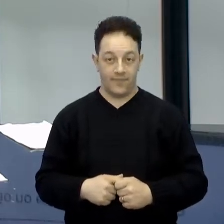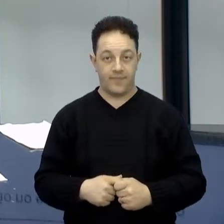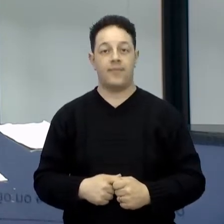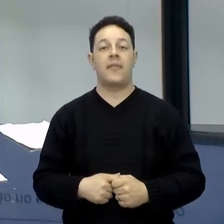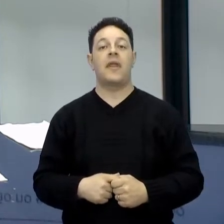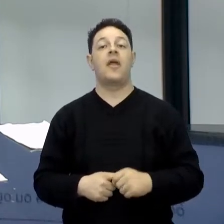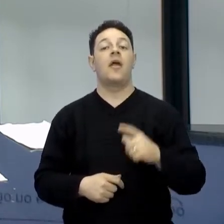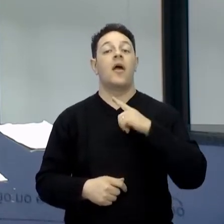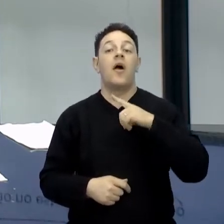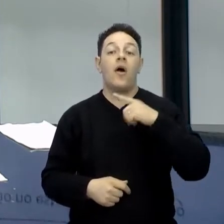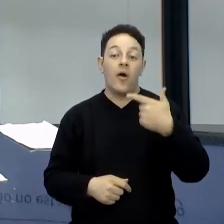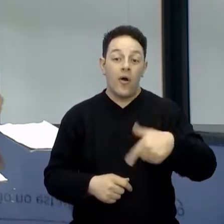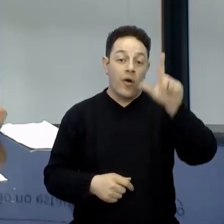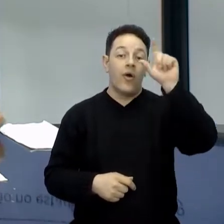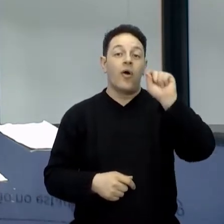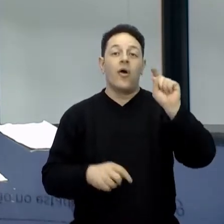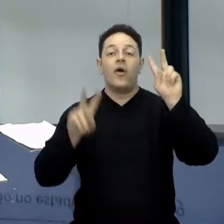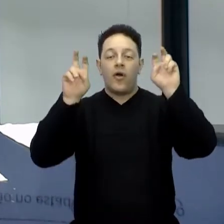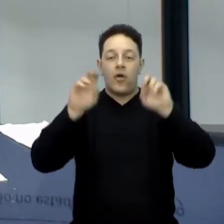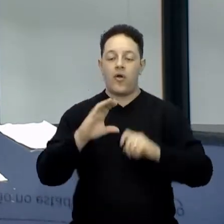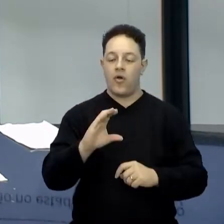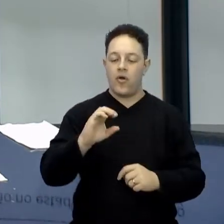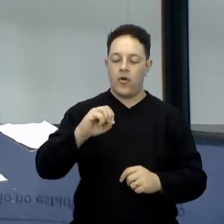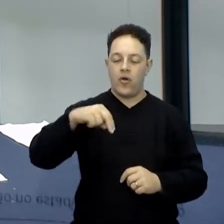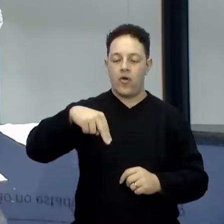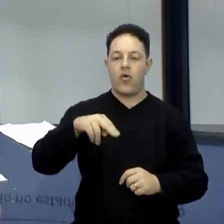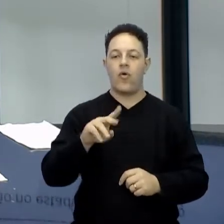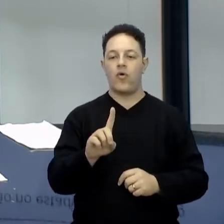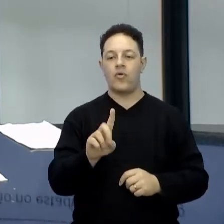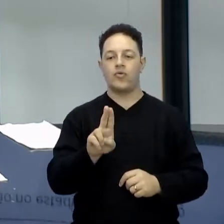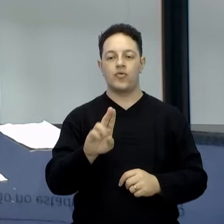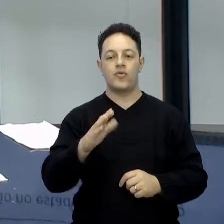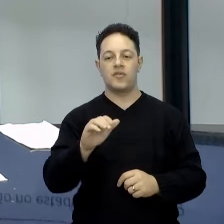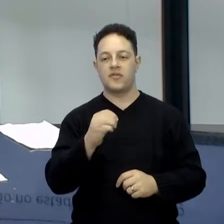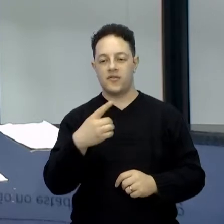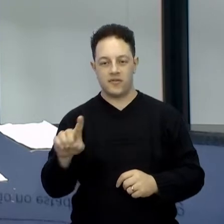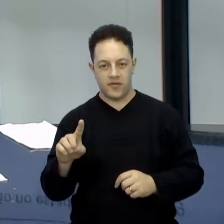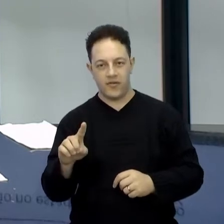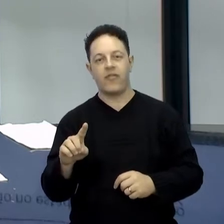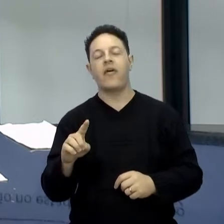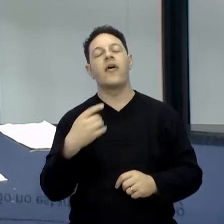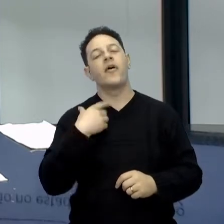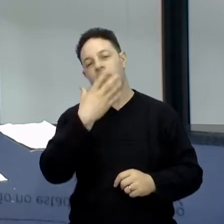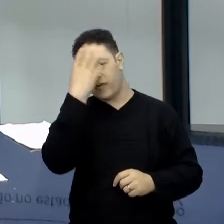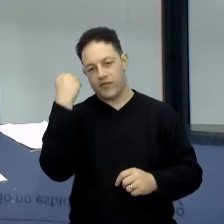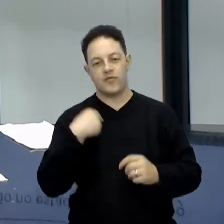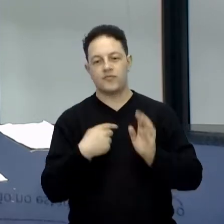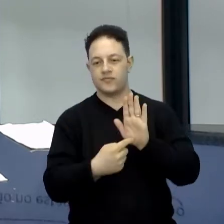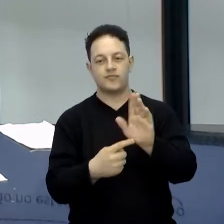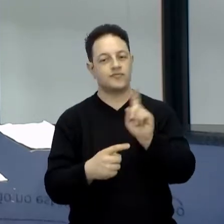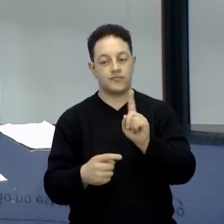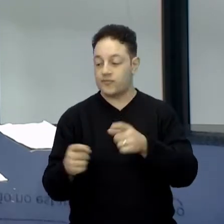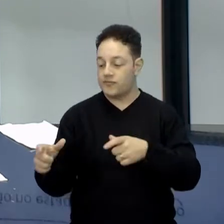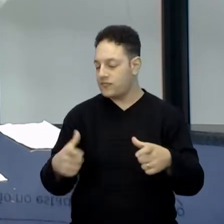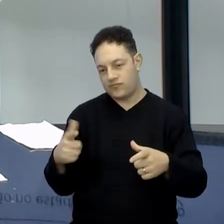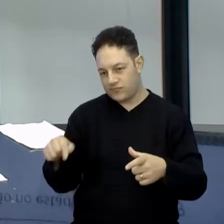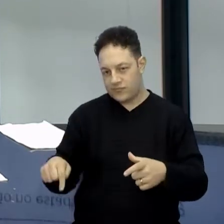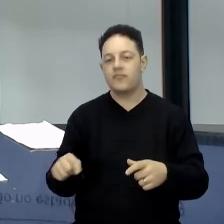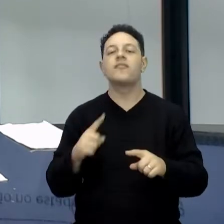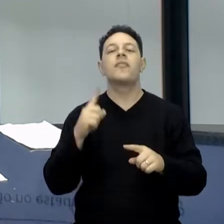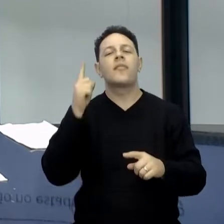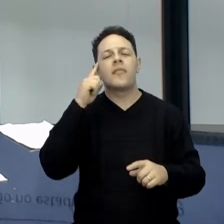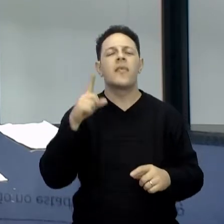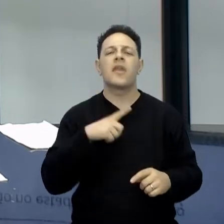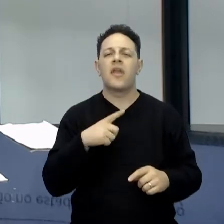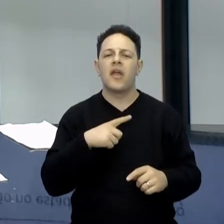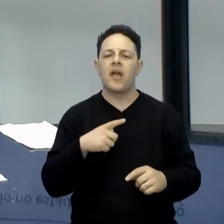E tem um outro que chama condução, né? Que acontece, por exemplo, com as panelas. Eu não trouxe aqui, né? Por que aquelas espumadeiras?